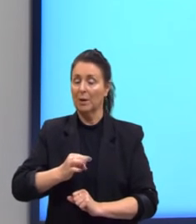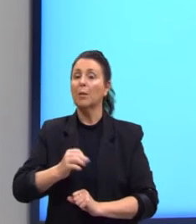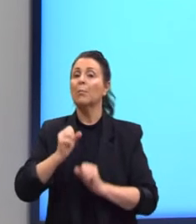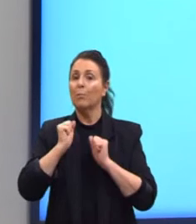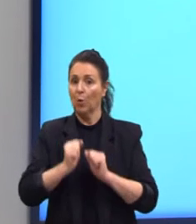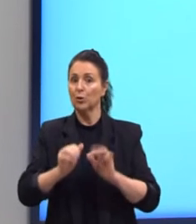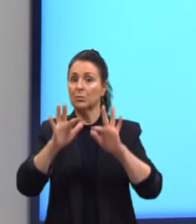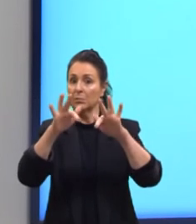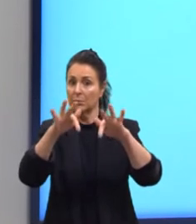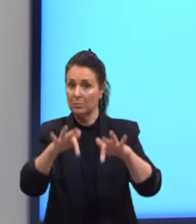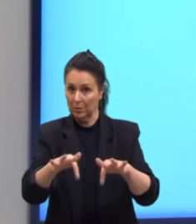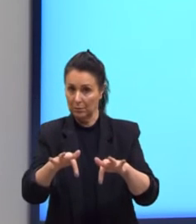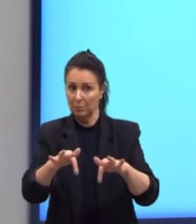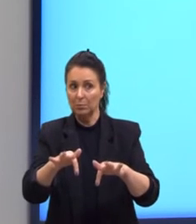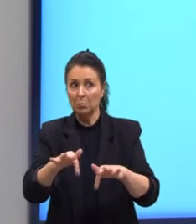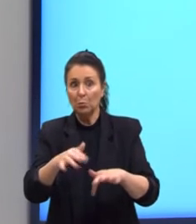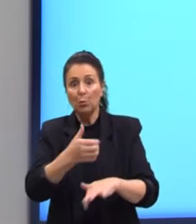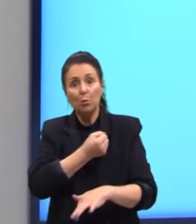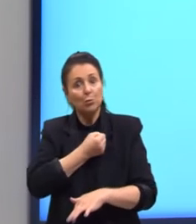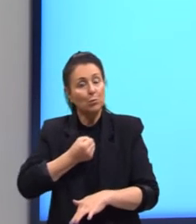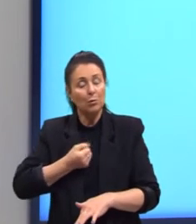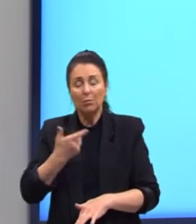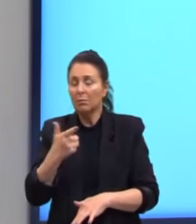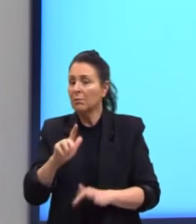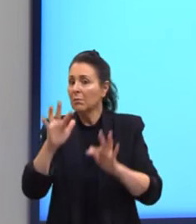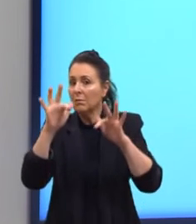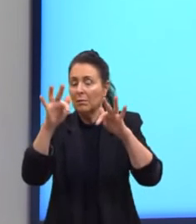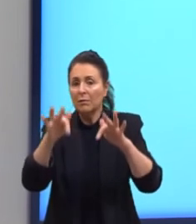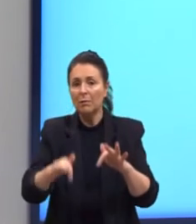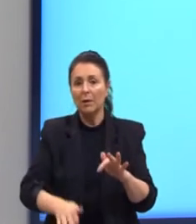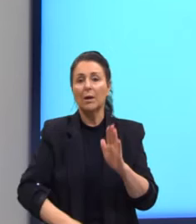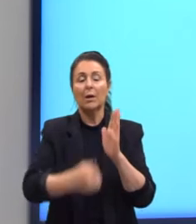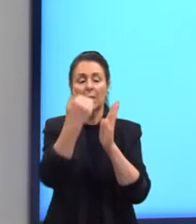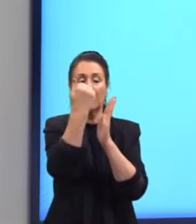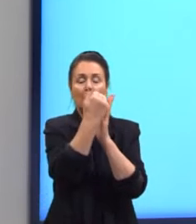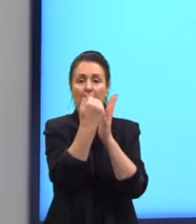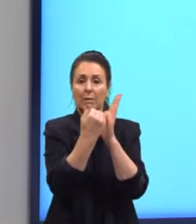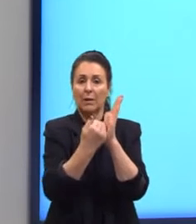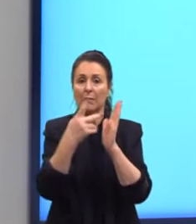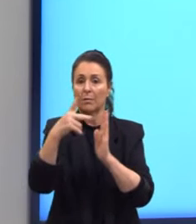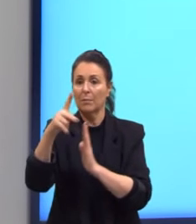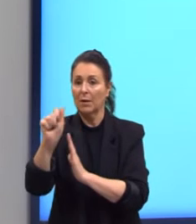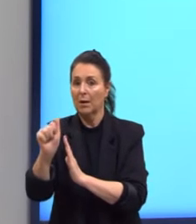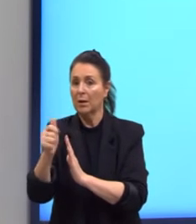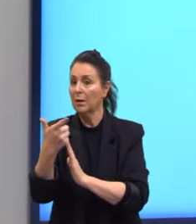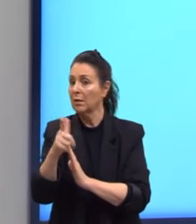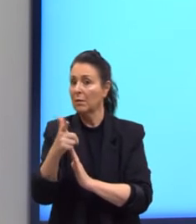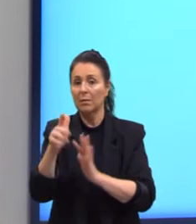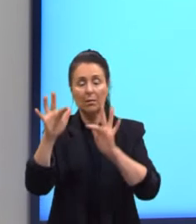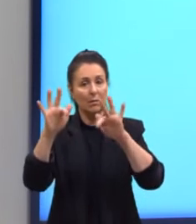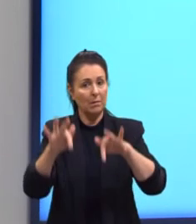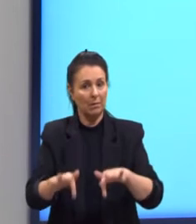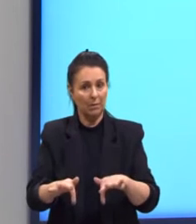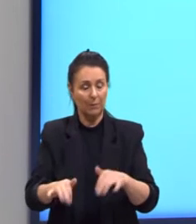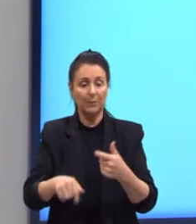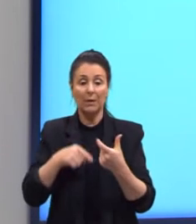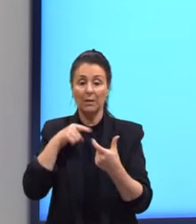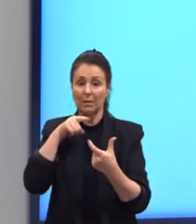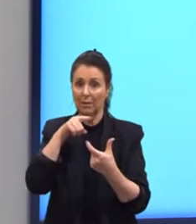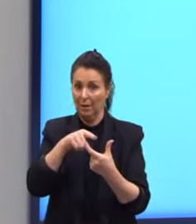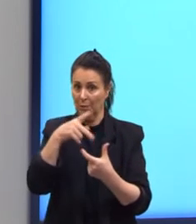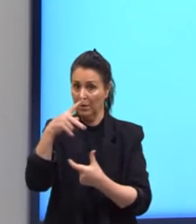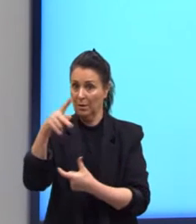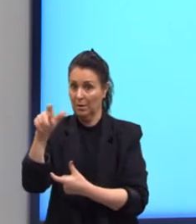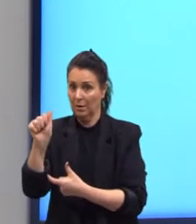ou um número infinito de termos classificada como PA infinita. cada termo de uma PA